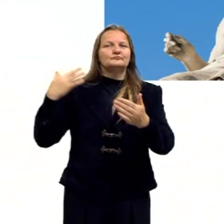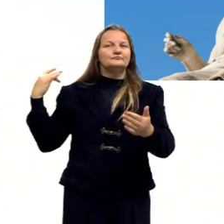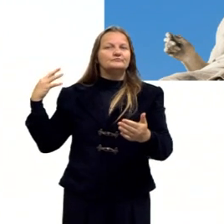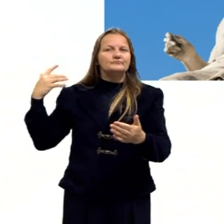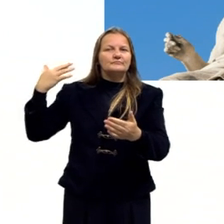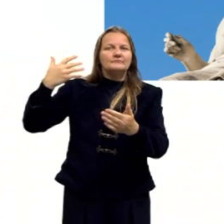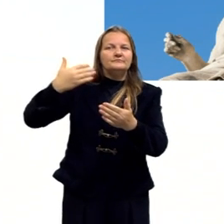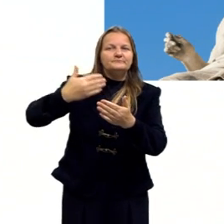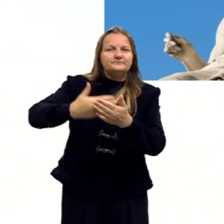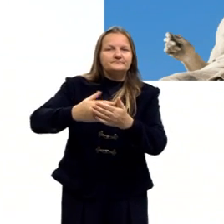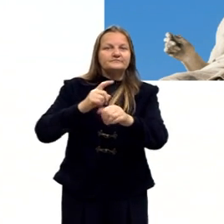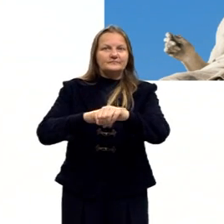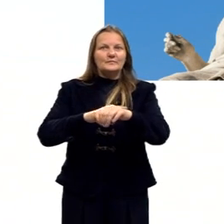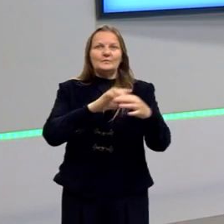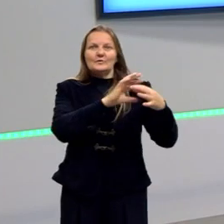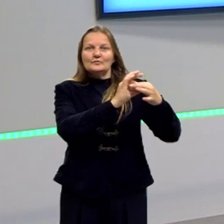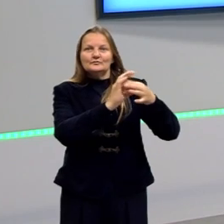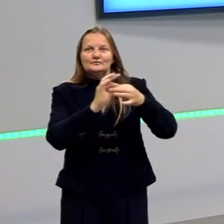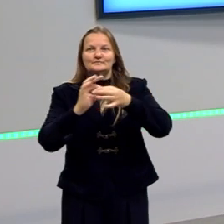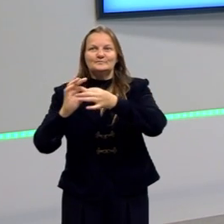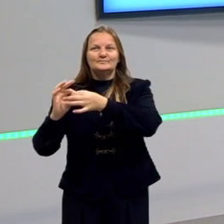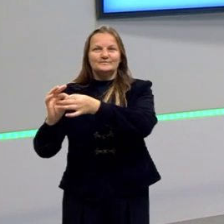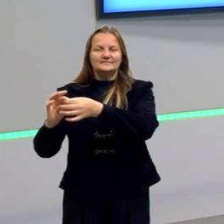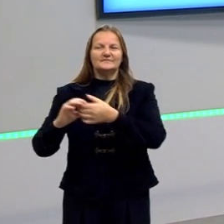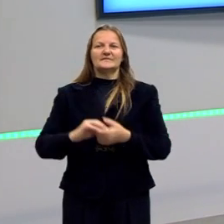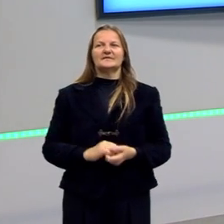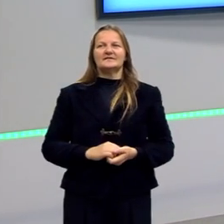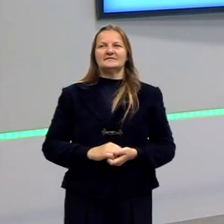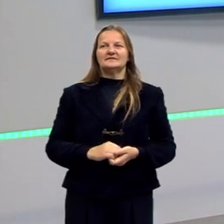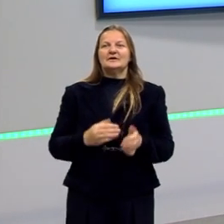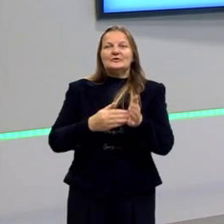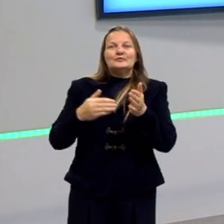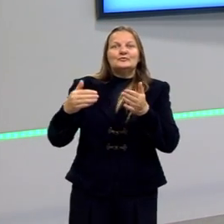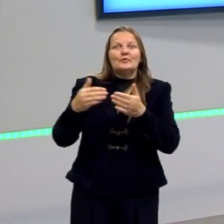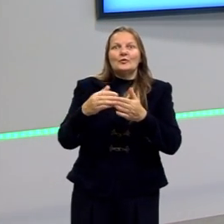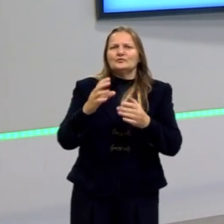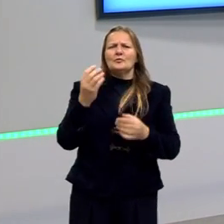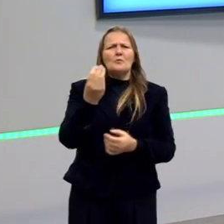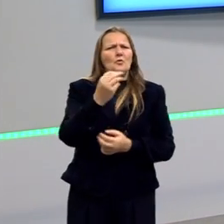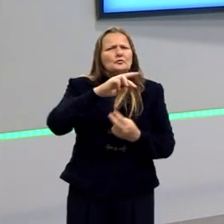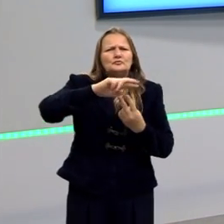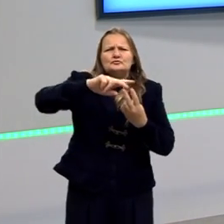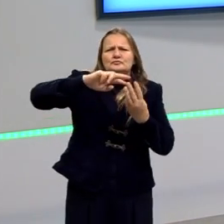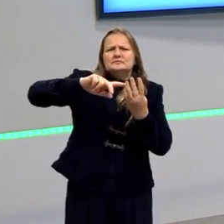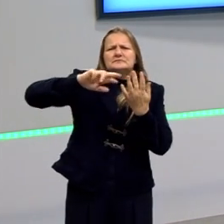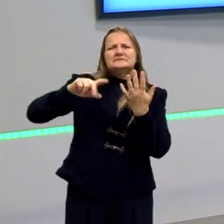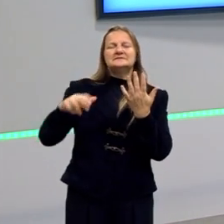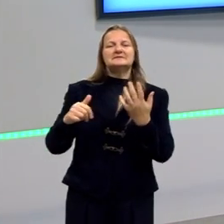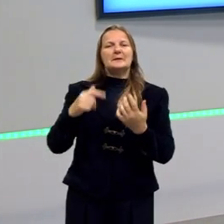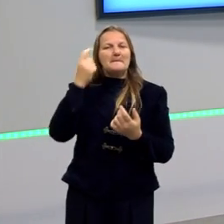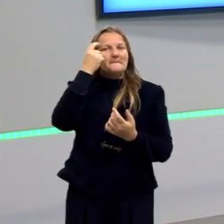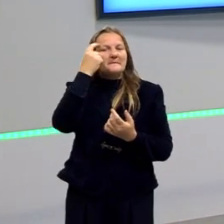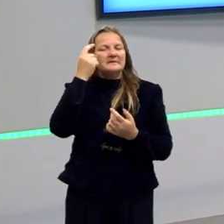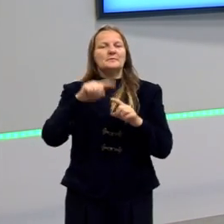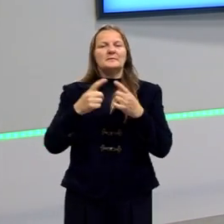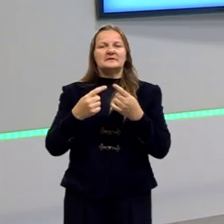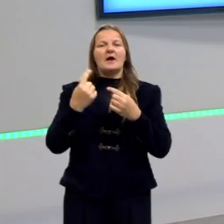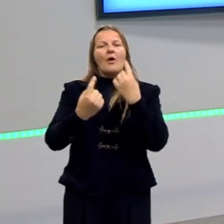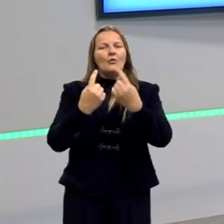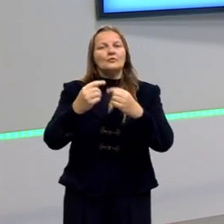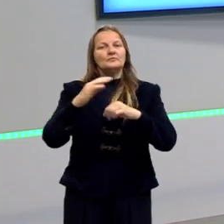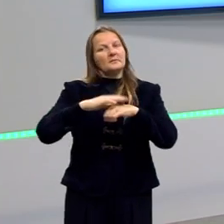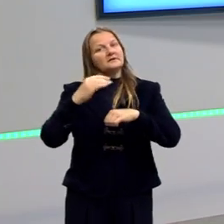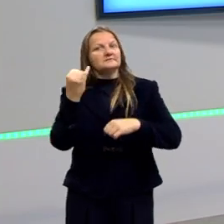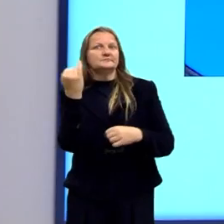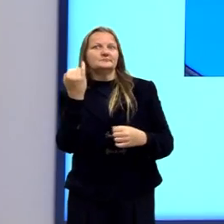uma linha do tempo, né? Claro que não todos, que foram muitos que pensaram sobre isso, mas coletamos alguns